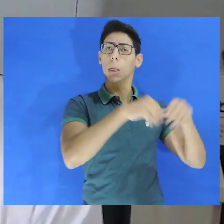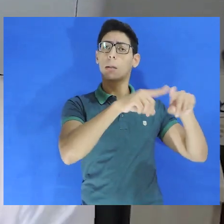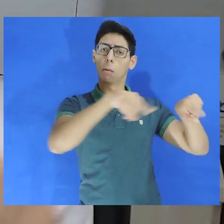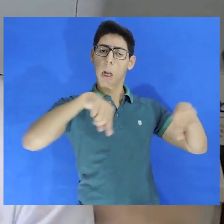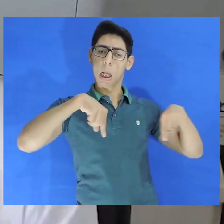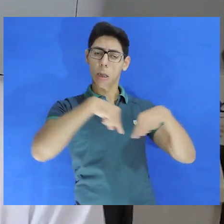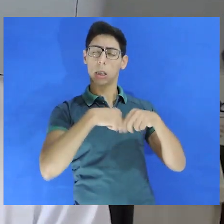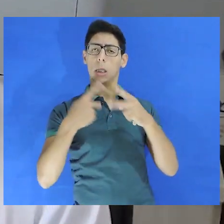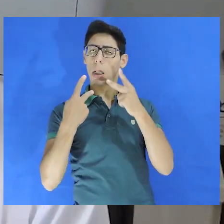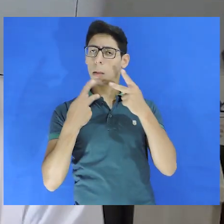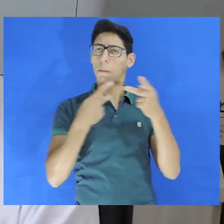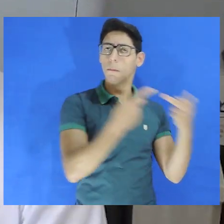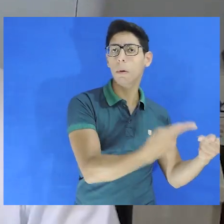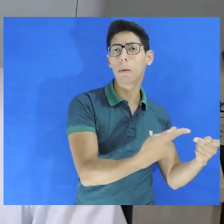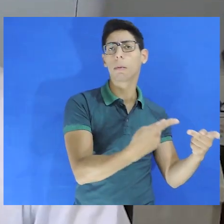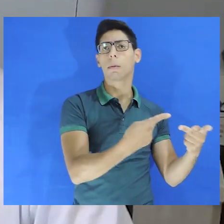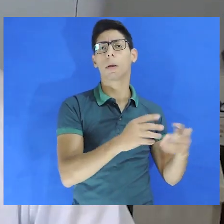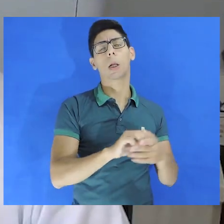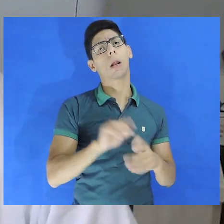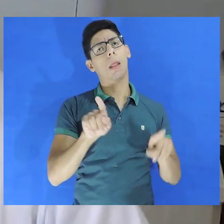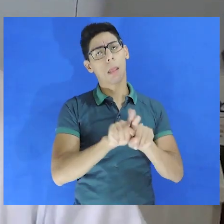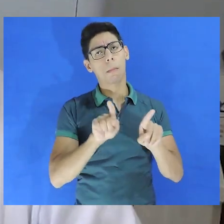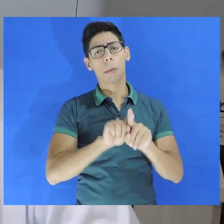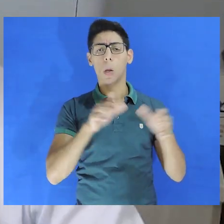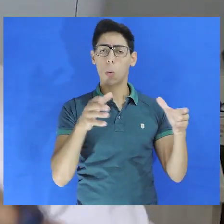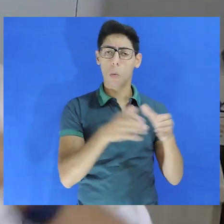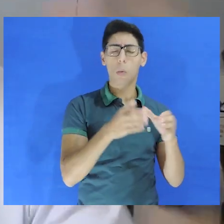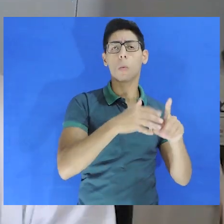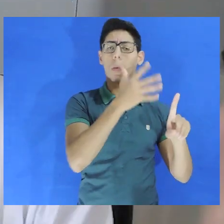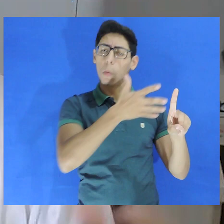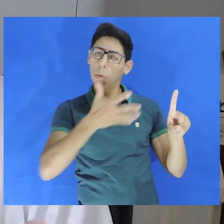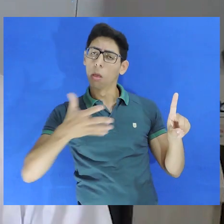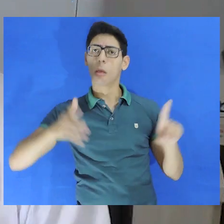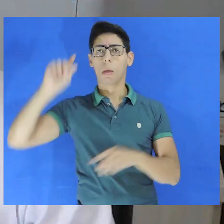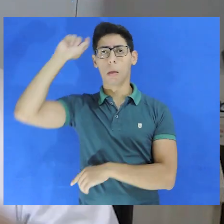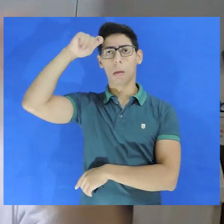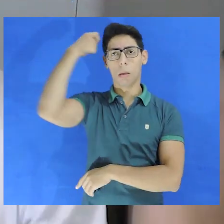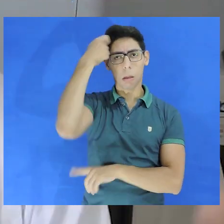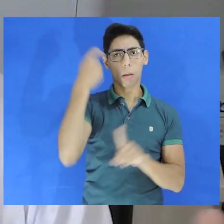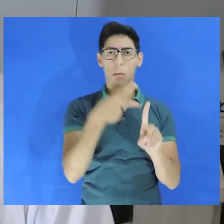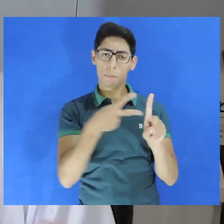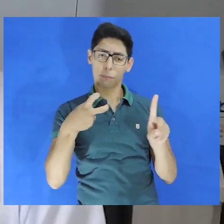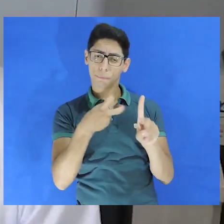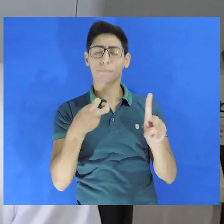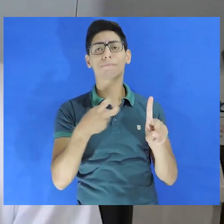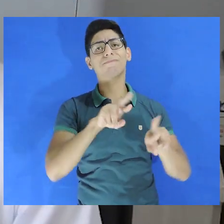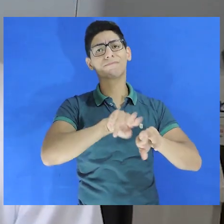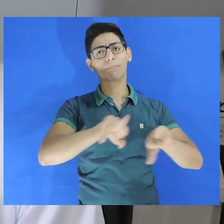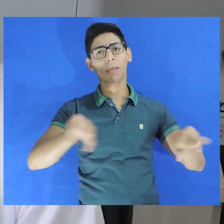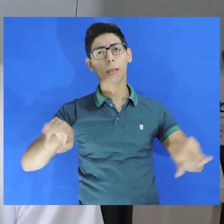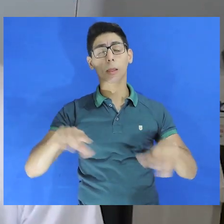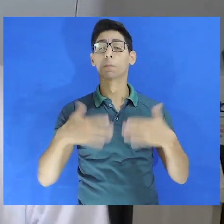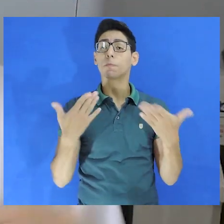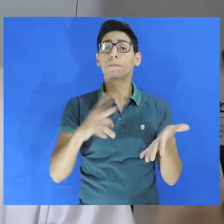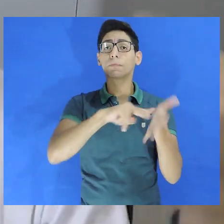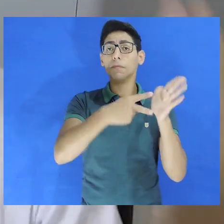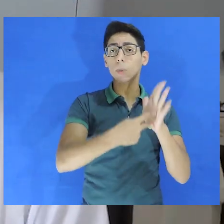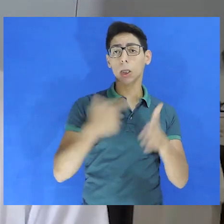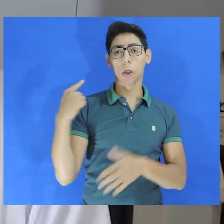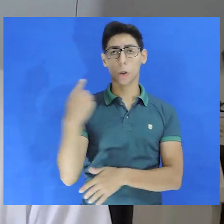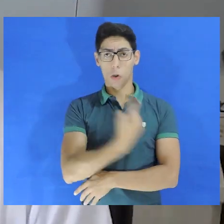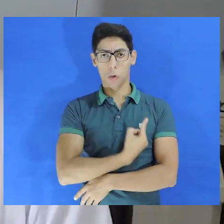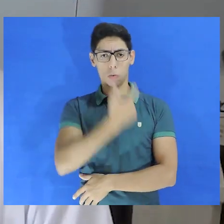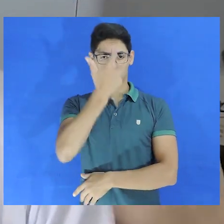das celas, visitando presídios, com população LGBT, com pinombolas indígenas, etc. Ou seja, nós